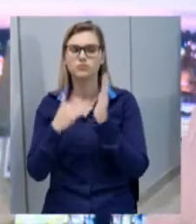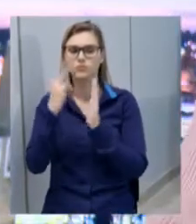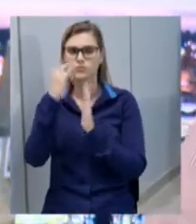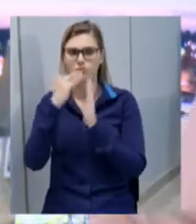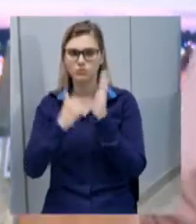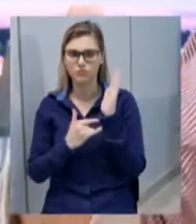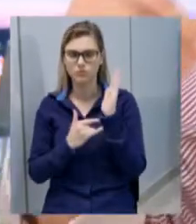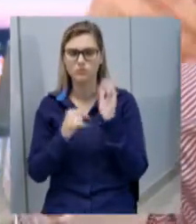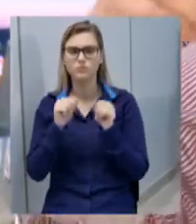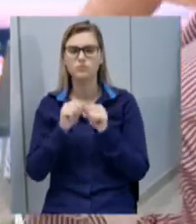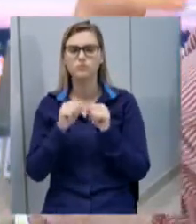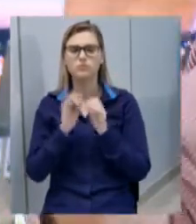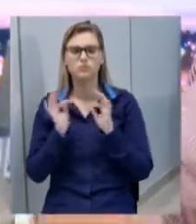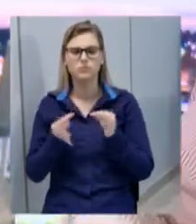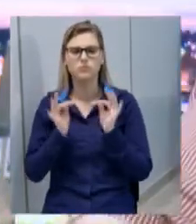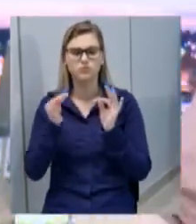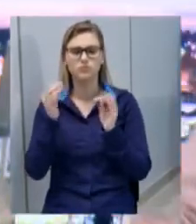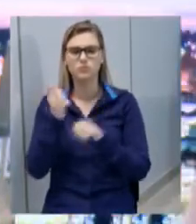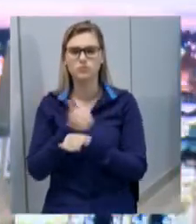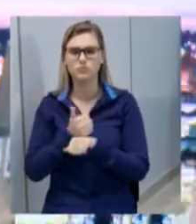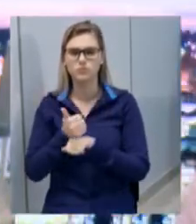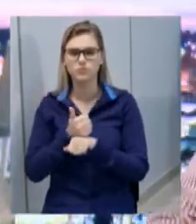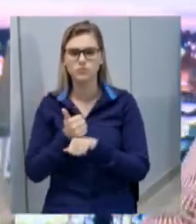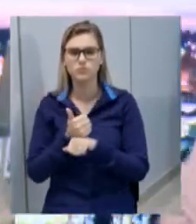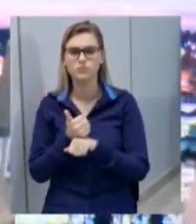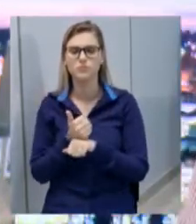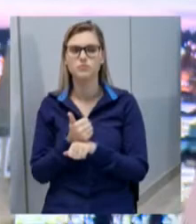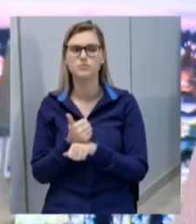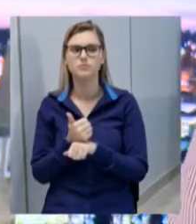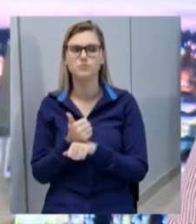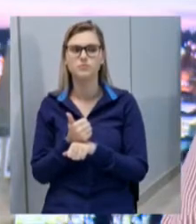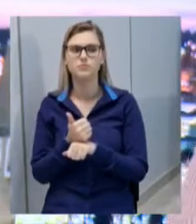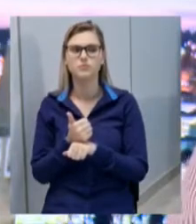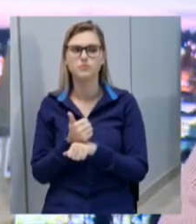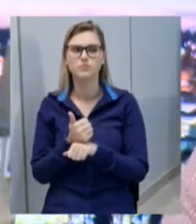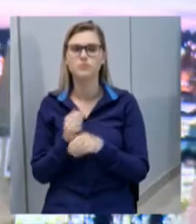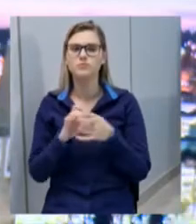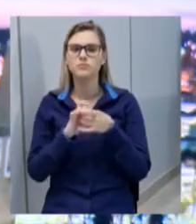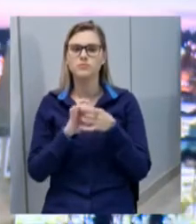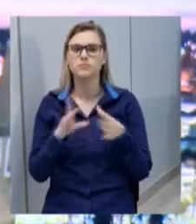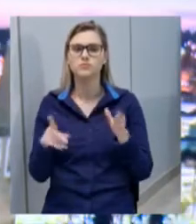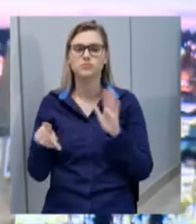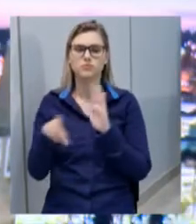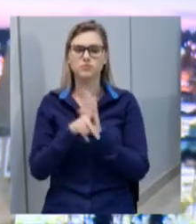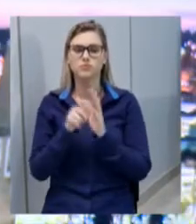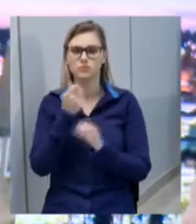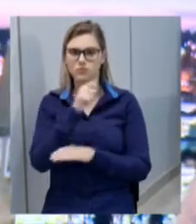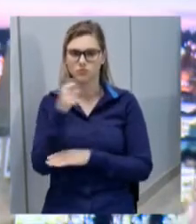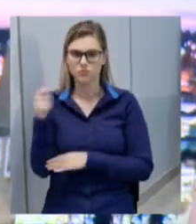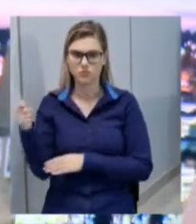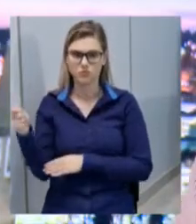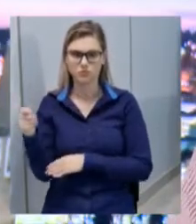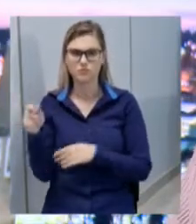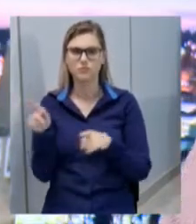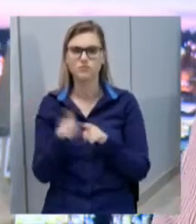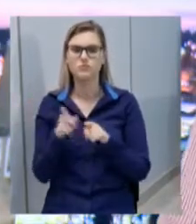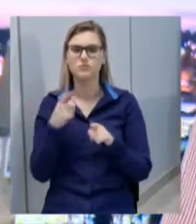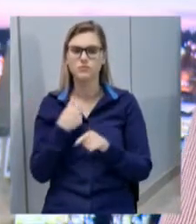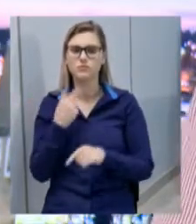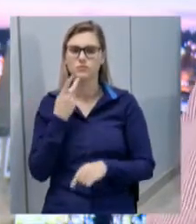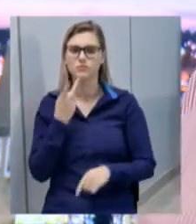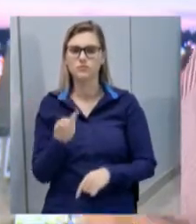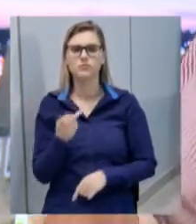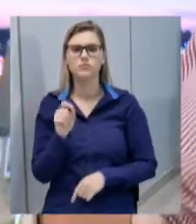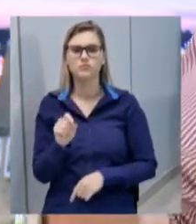elaborada com técnicos, profissionais, às expensas das próprias associações, e eu me refiro aqui